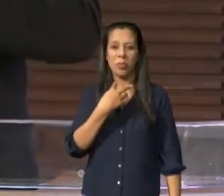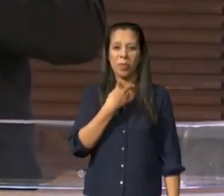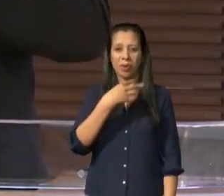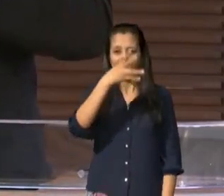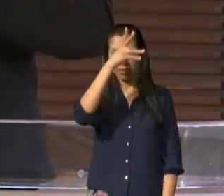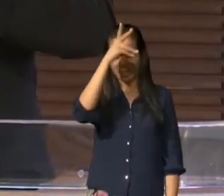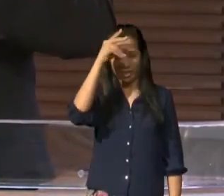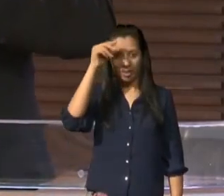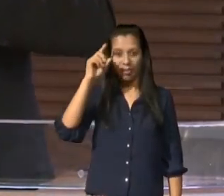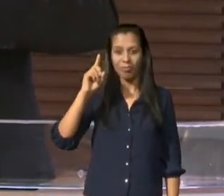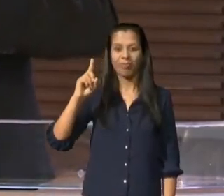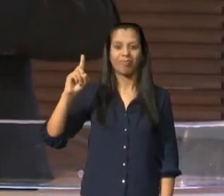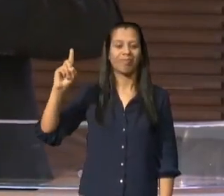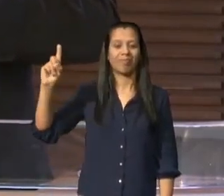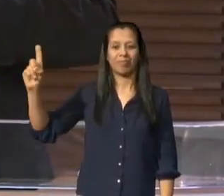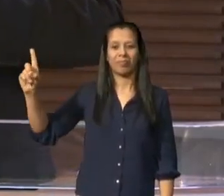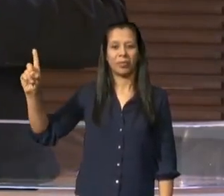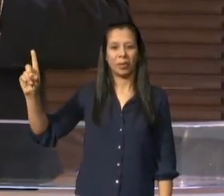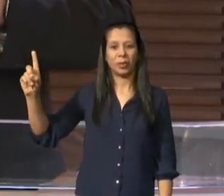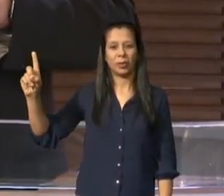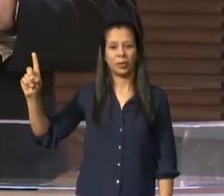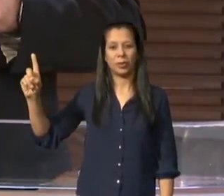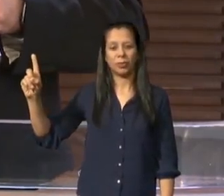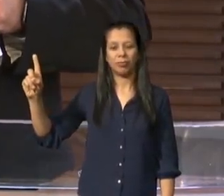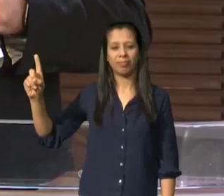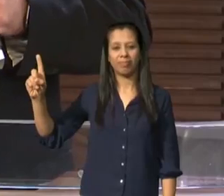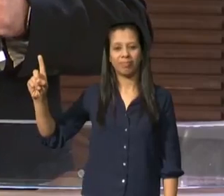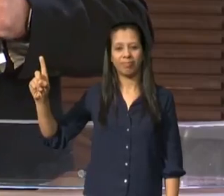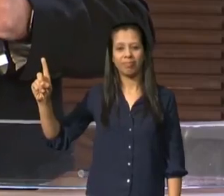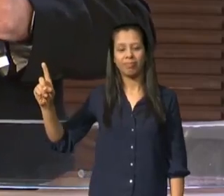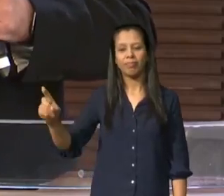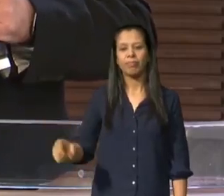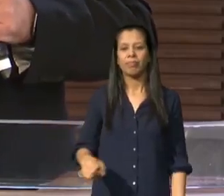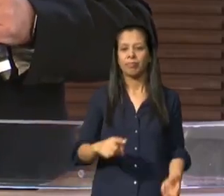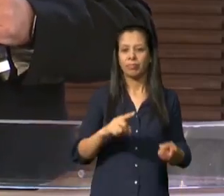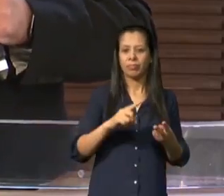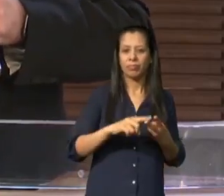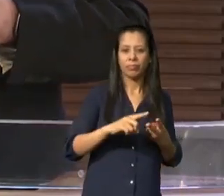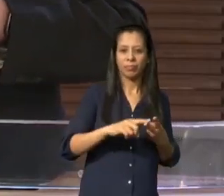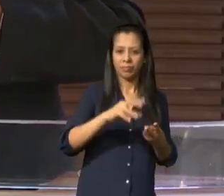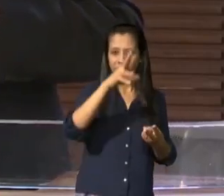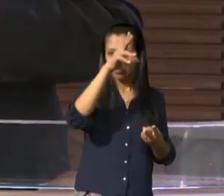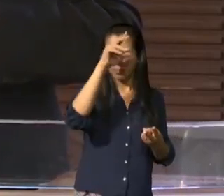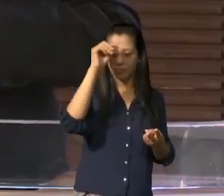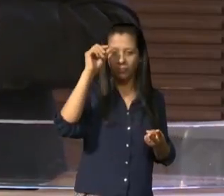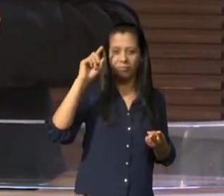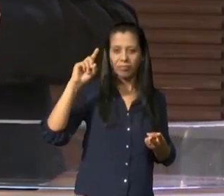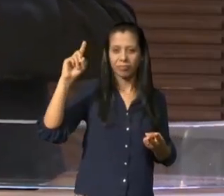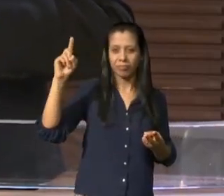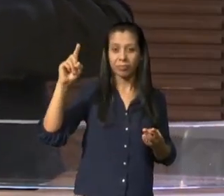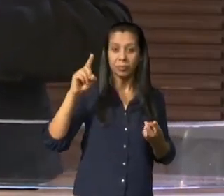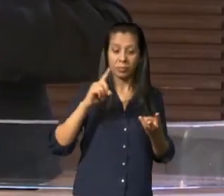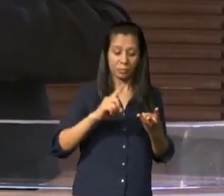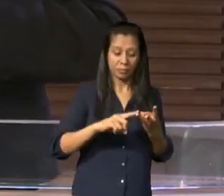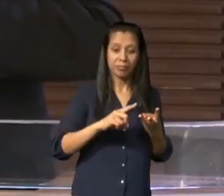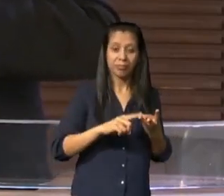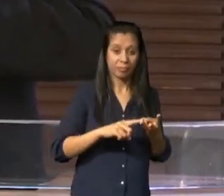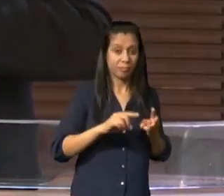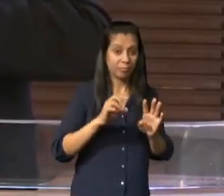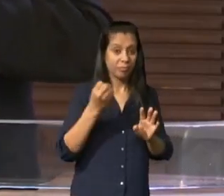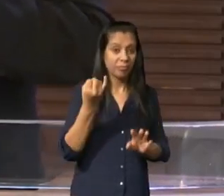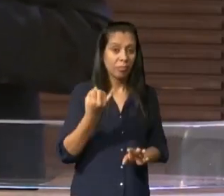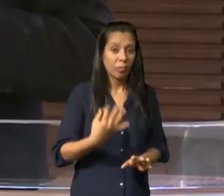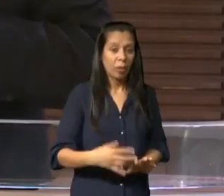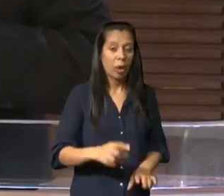Paulo apresenta um terceiro pecado e esse terceiro pecado está no versículo 8 e olha o que diz ali